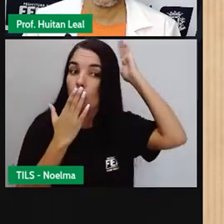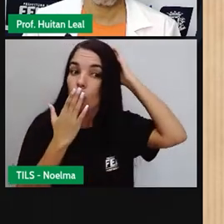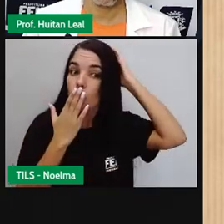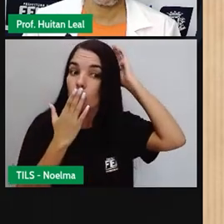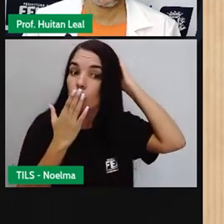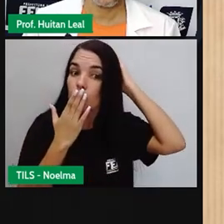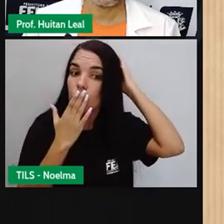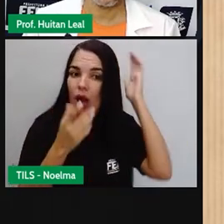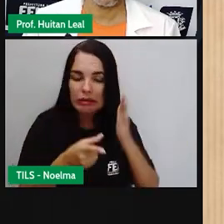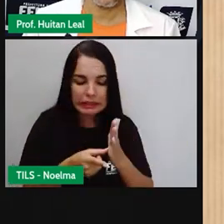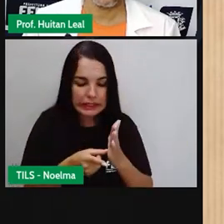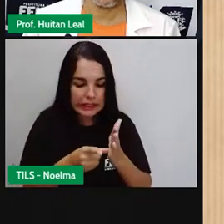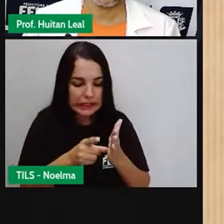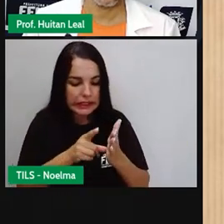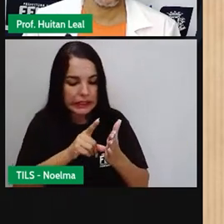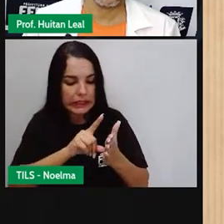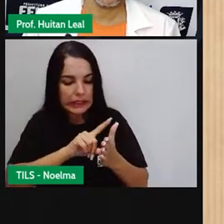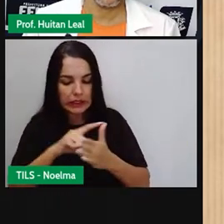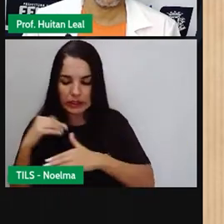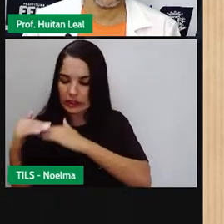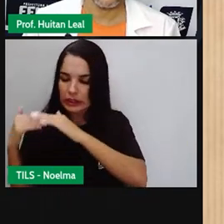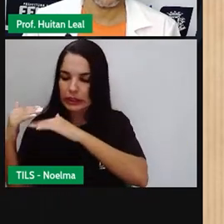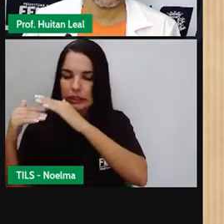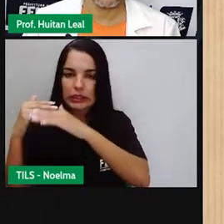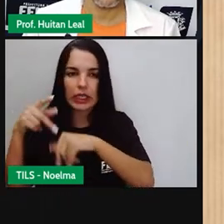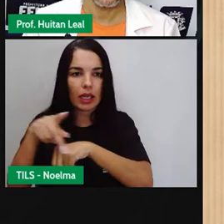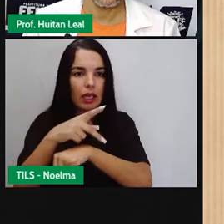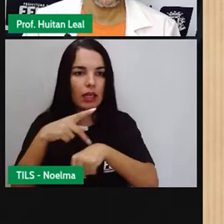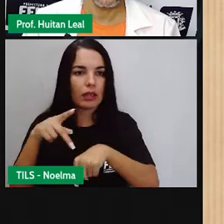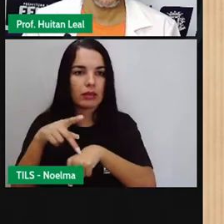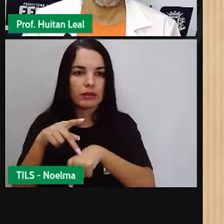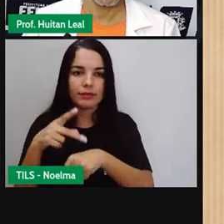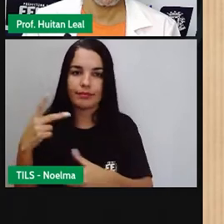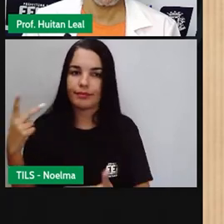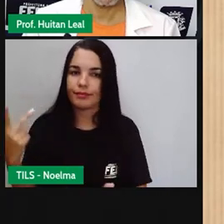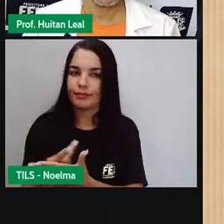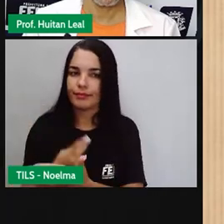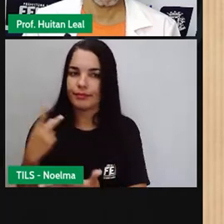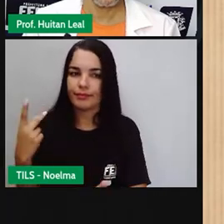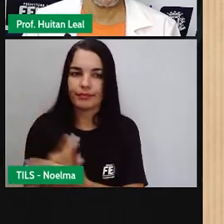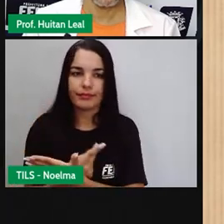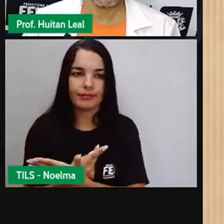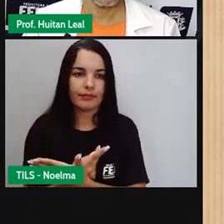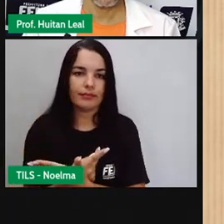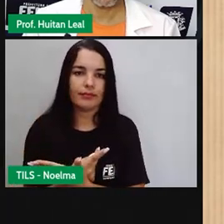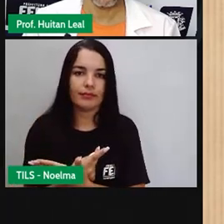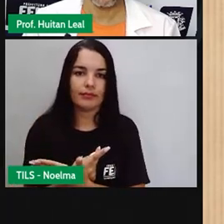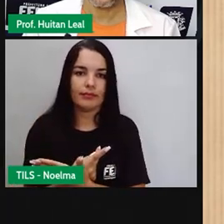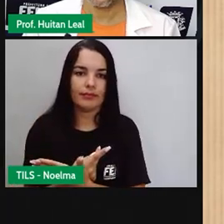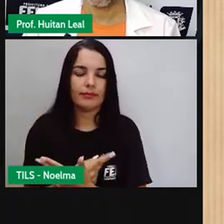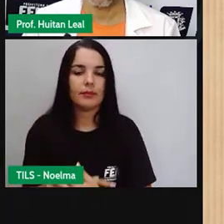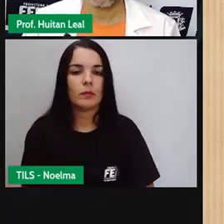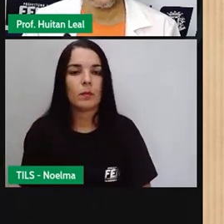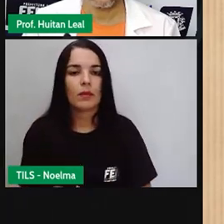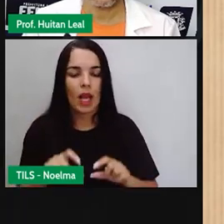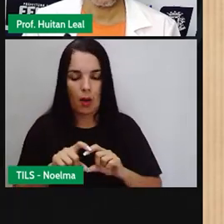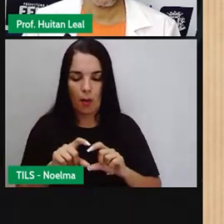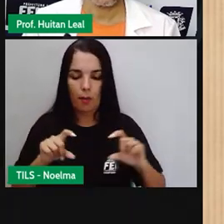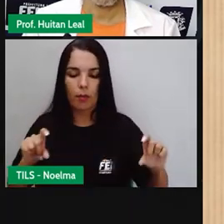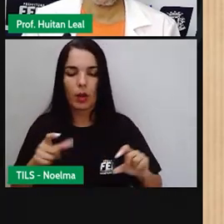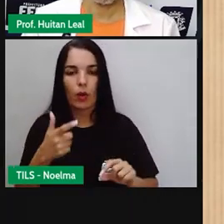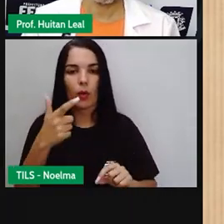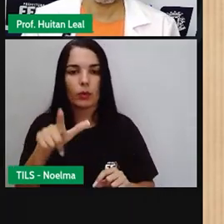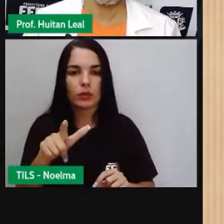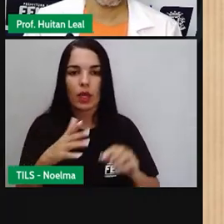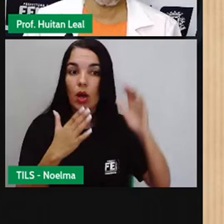política muito negativa e isso não existe, de fato. Os indígenas estão perdendo sua cultura. Olhe